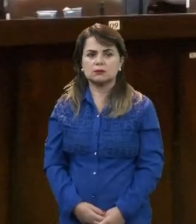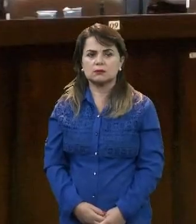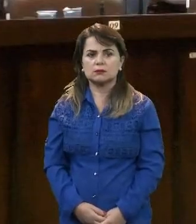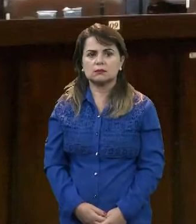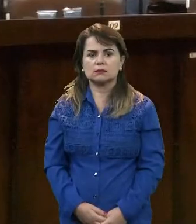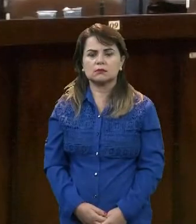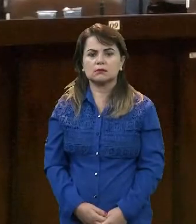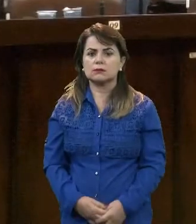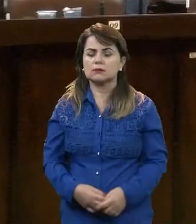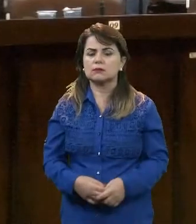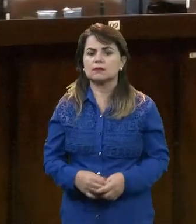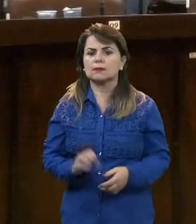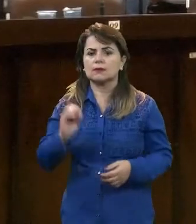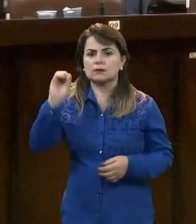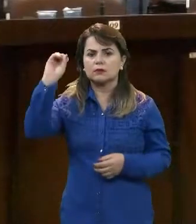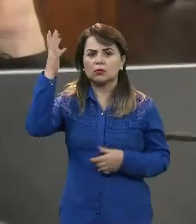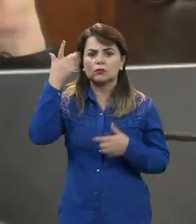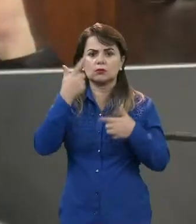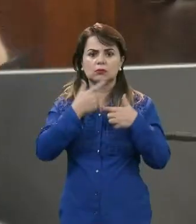problema